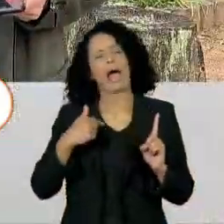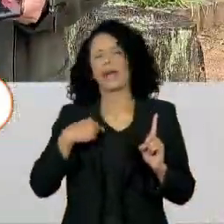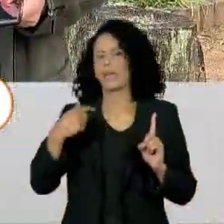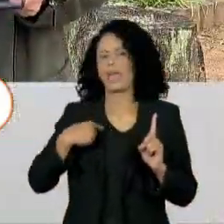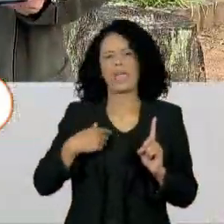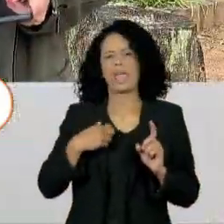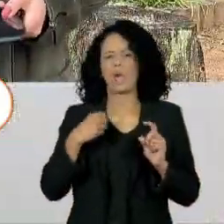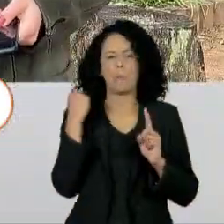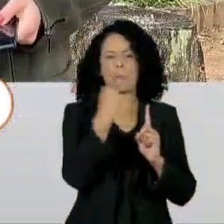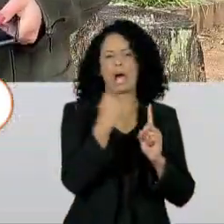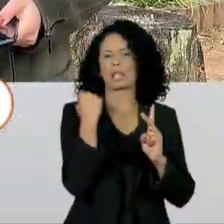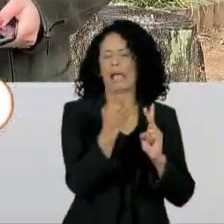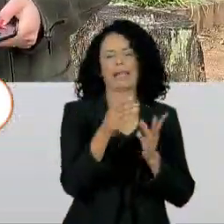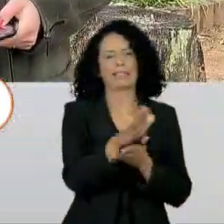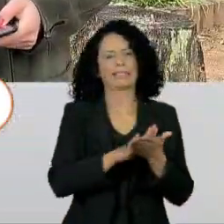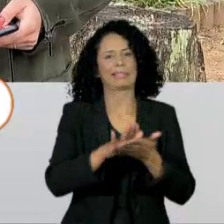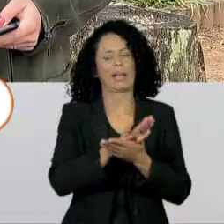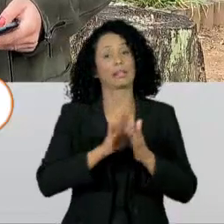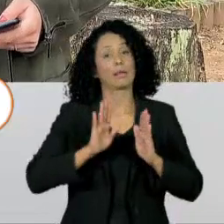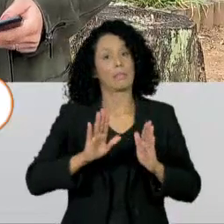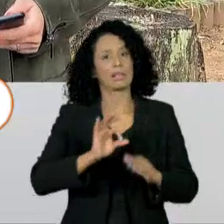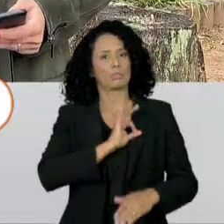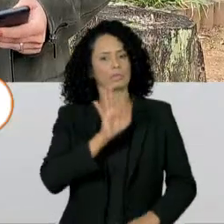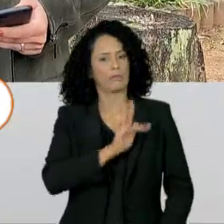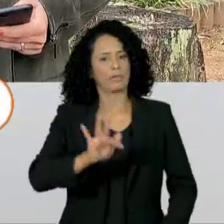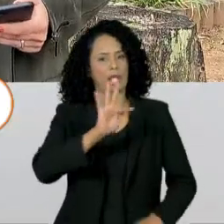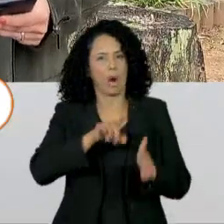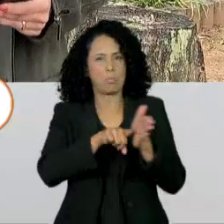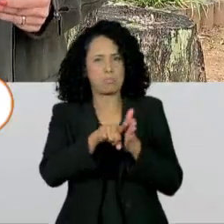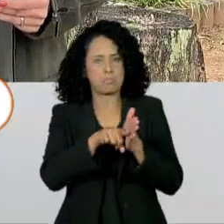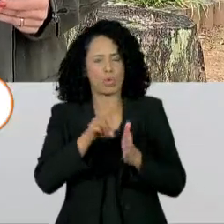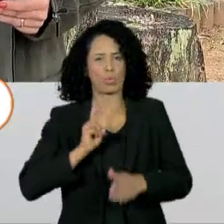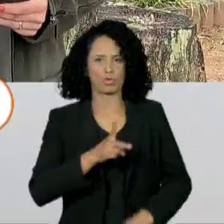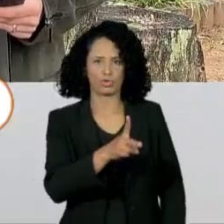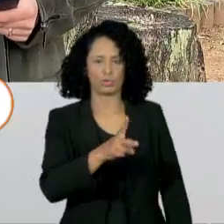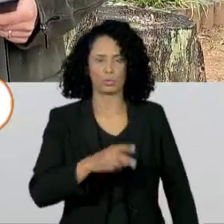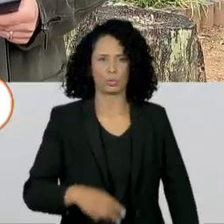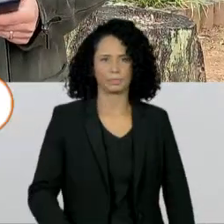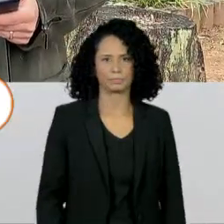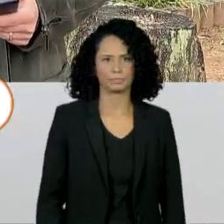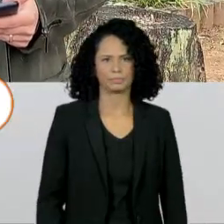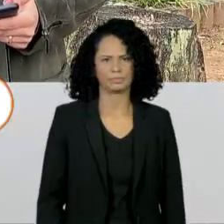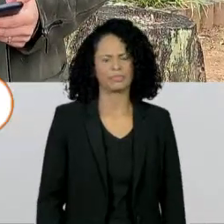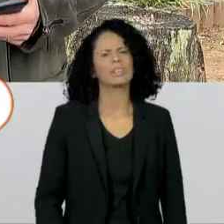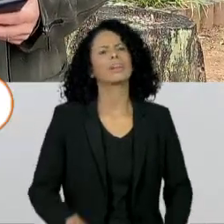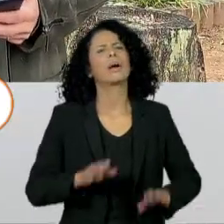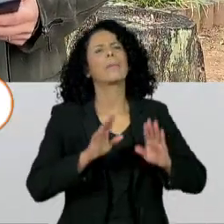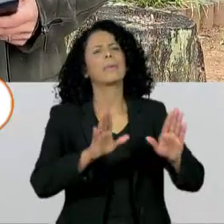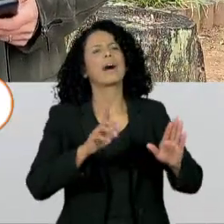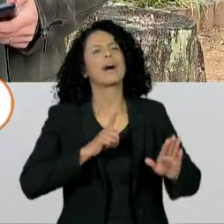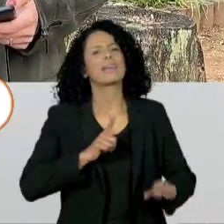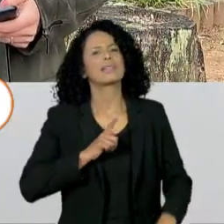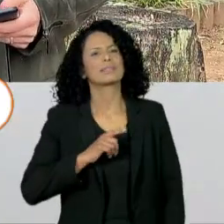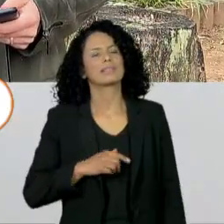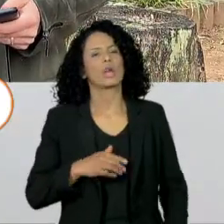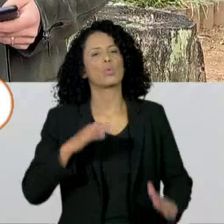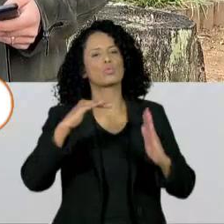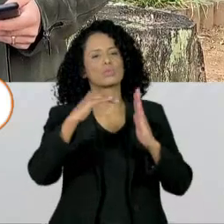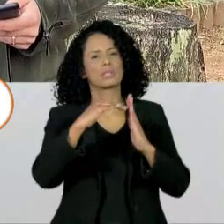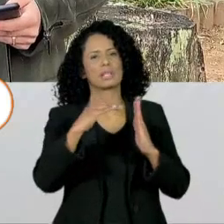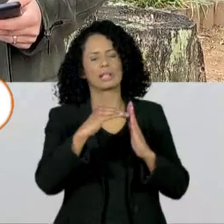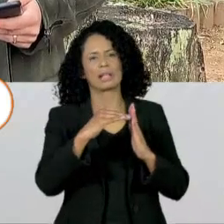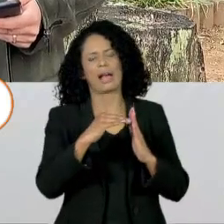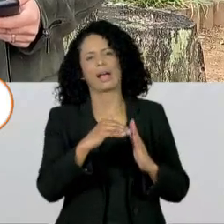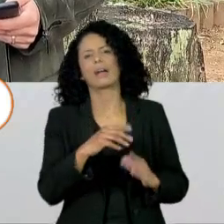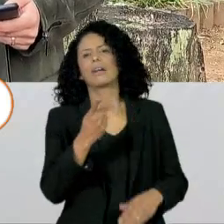que segue investigando o caso, Edu. Agora, Aline, a comissão temporária do Senado sobre a criminalidade da